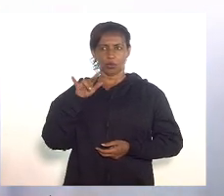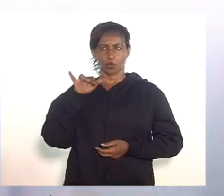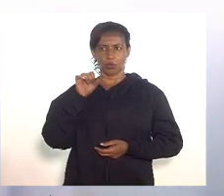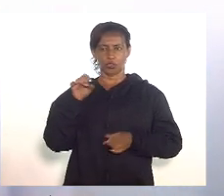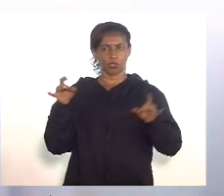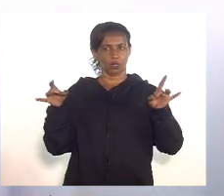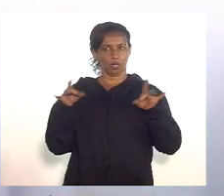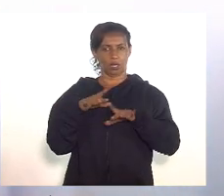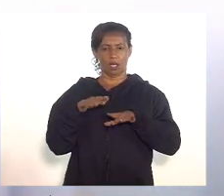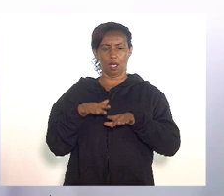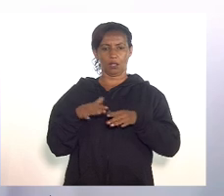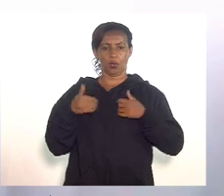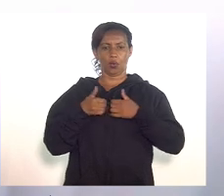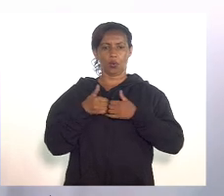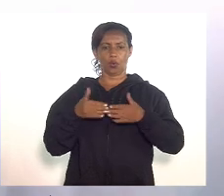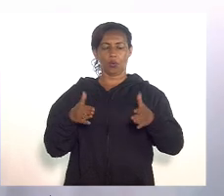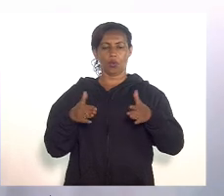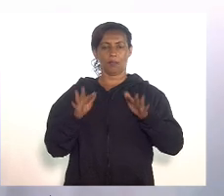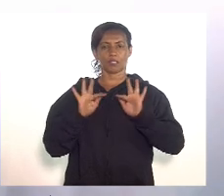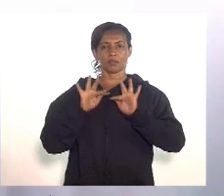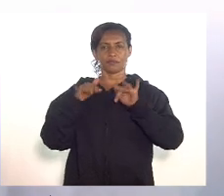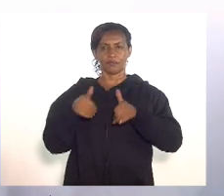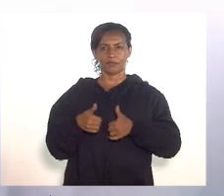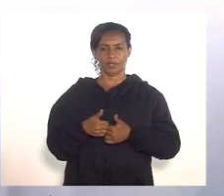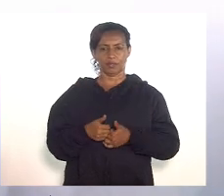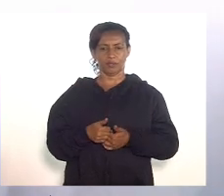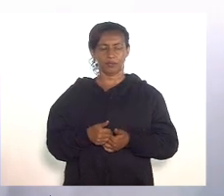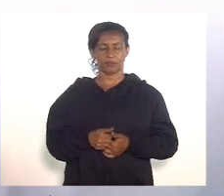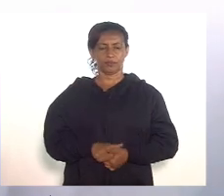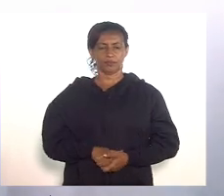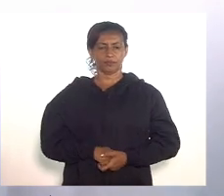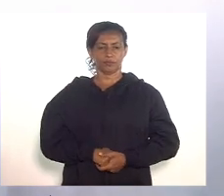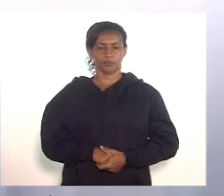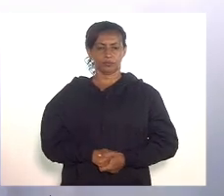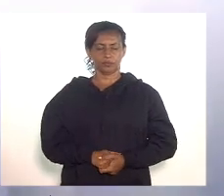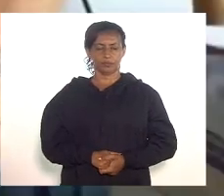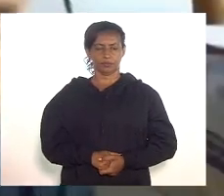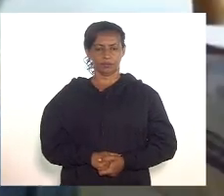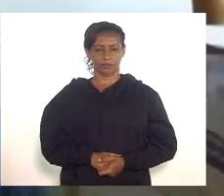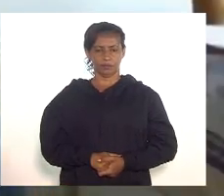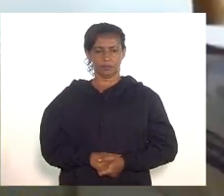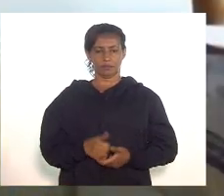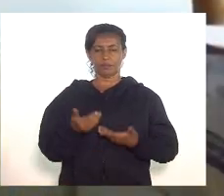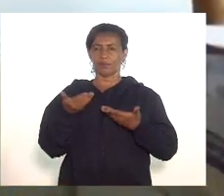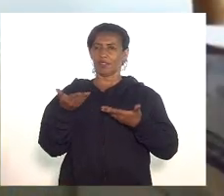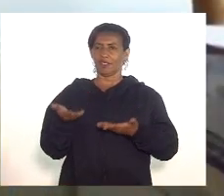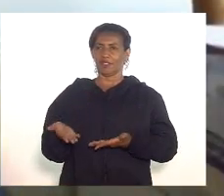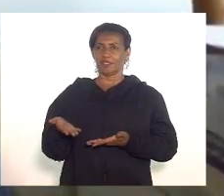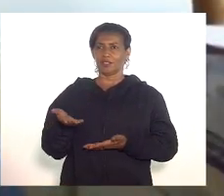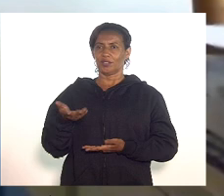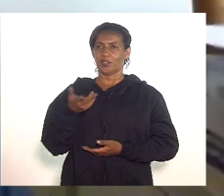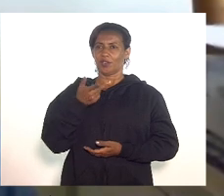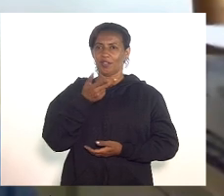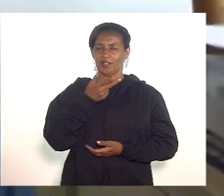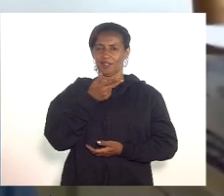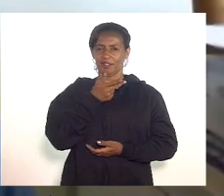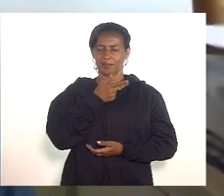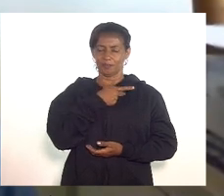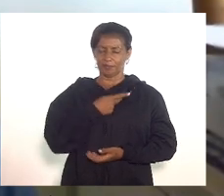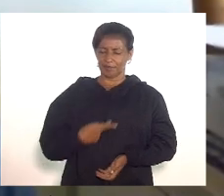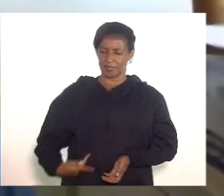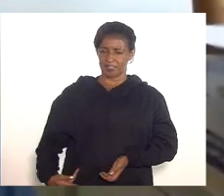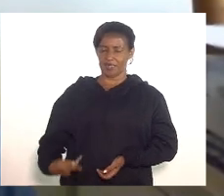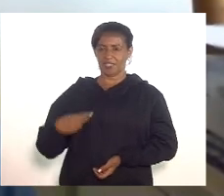encerrada a sessão inicia-se o expediente final deputado Luiz Paulo senhora presidente deputada Marta